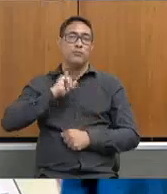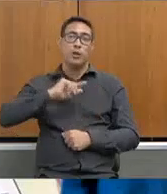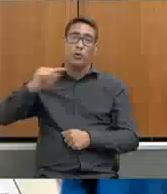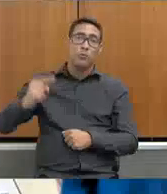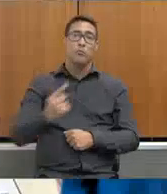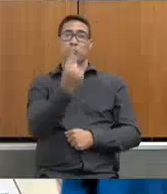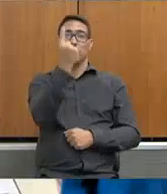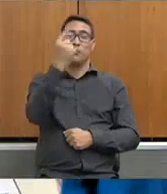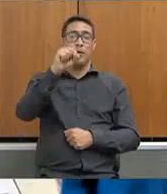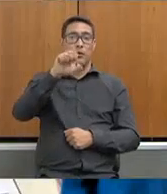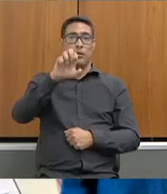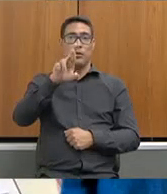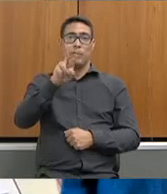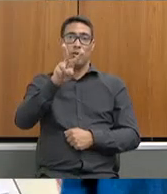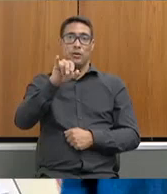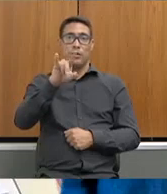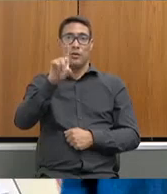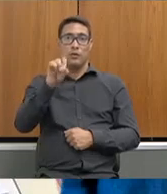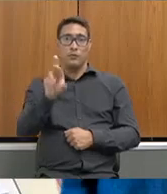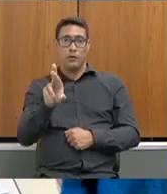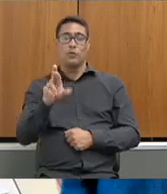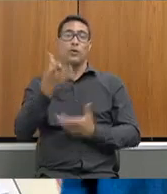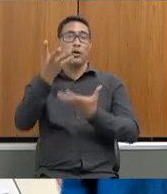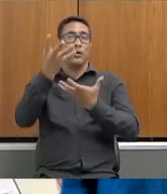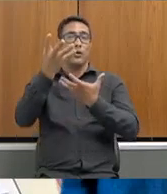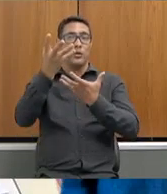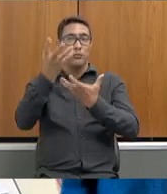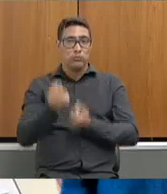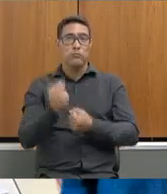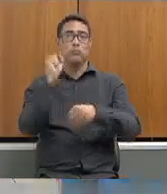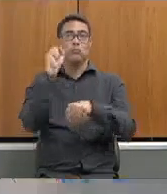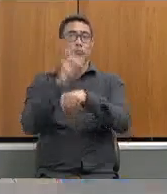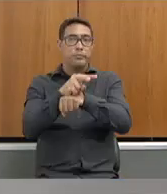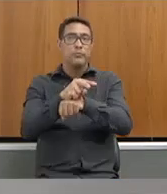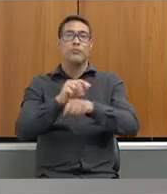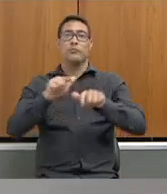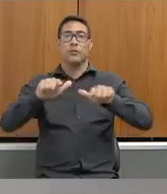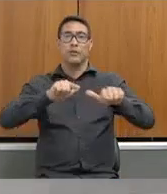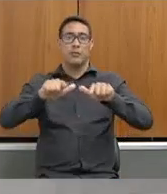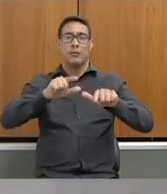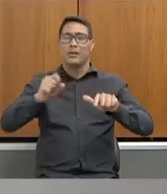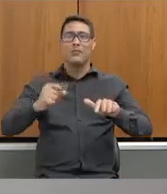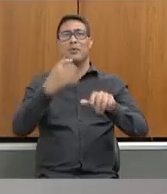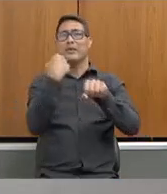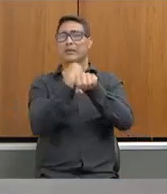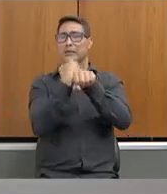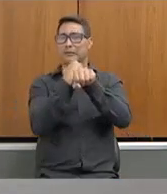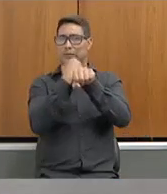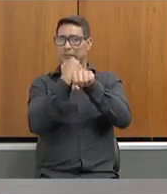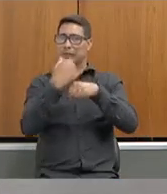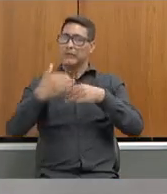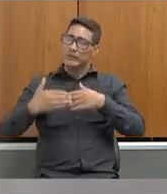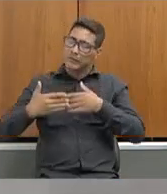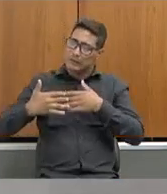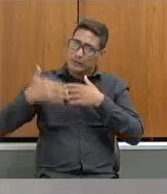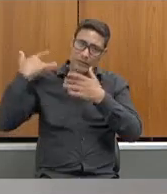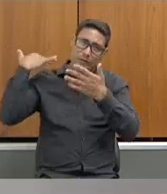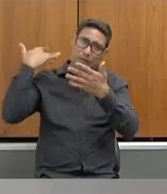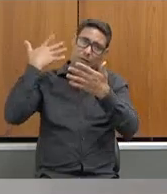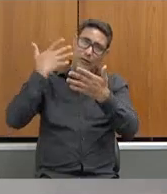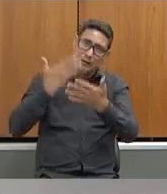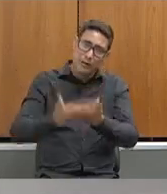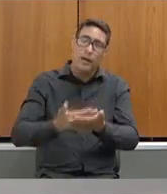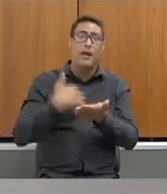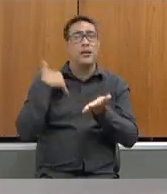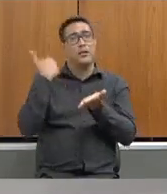efetivo da ativa a assumir esse posto. Depois de tanto tempo, é importante aqui destacar que a Secretaria de Estado de